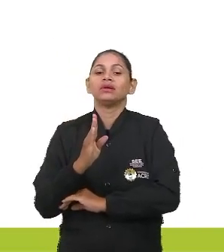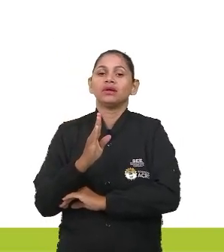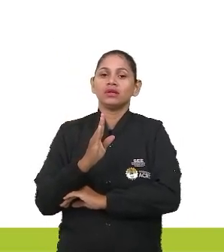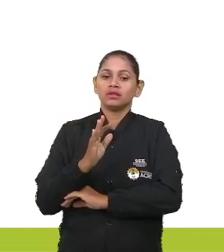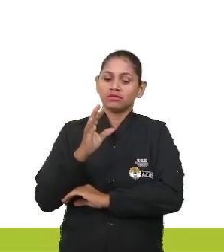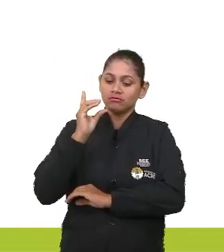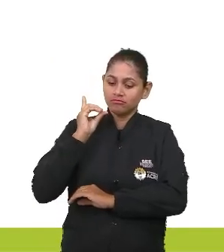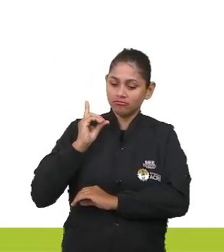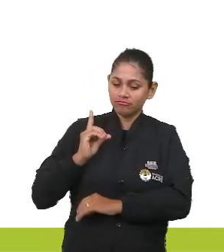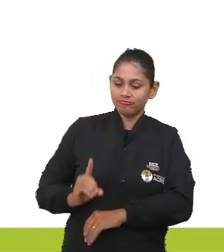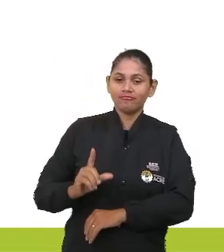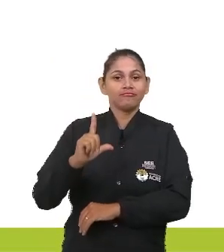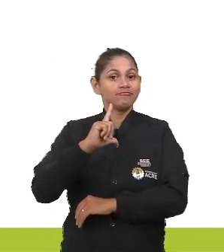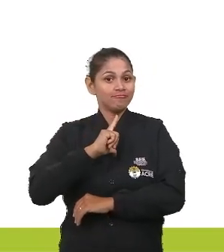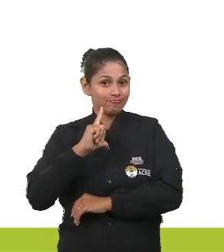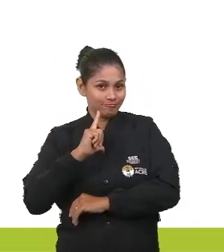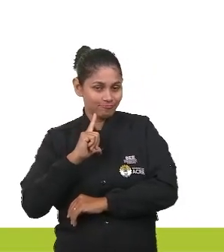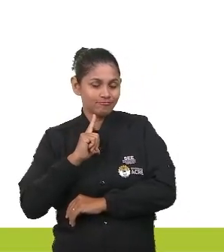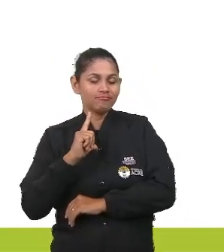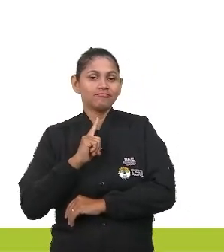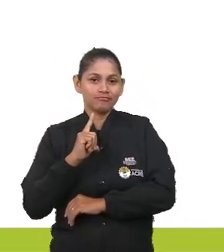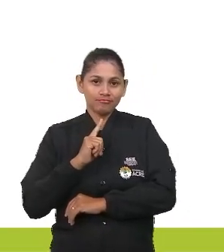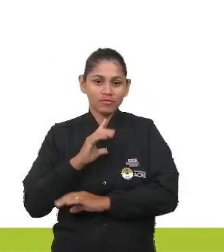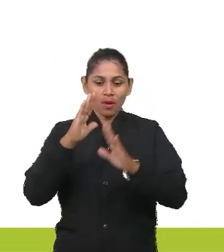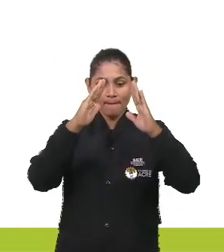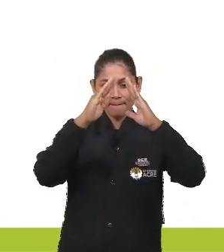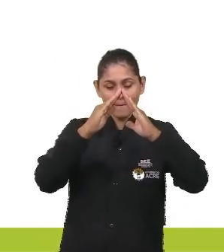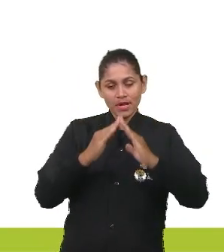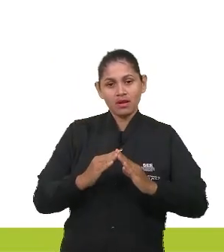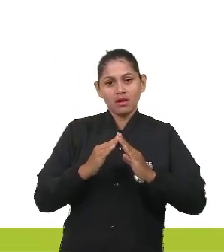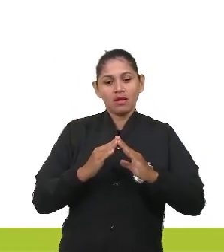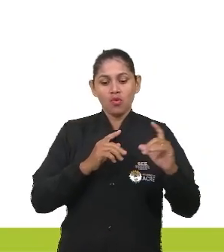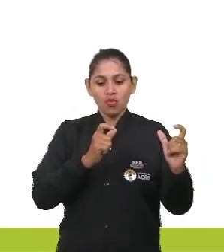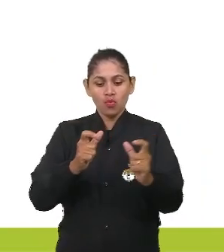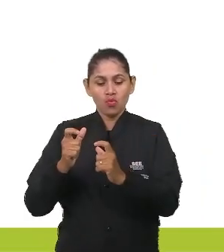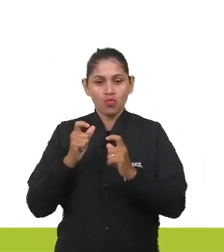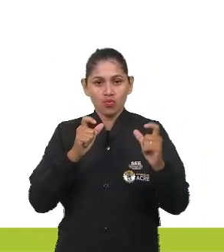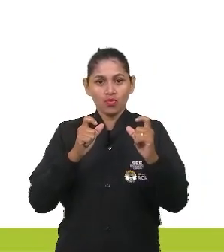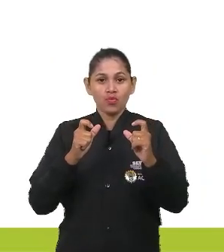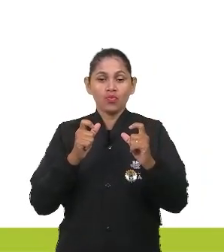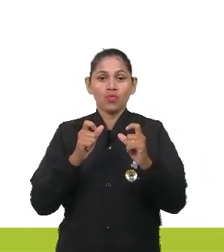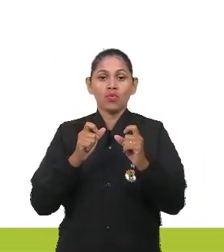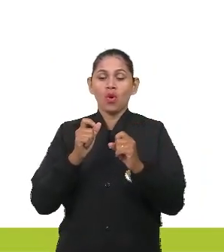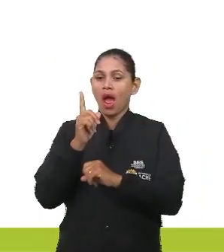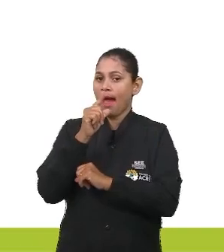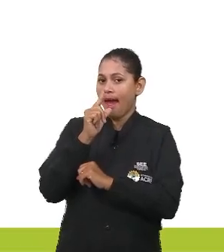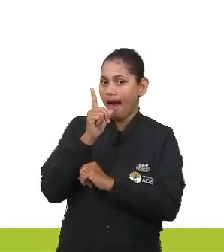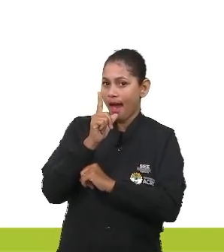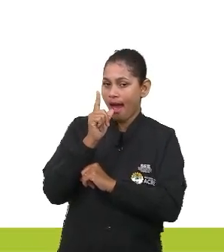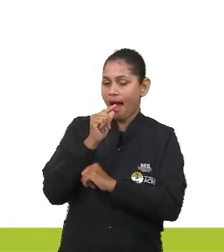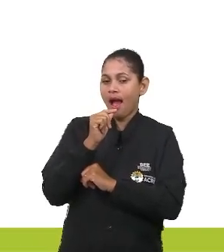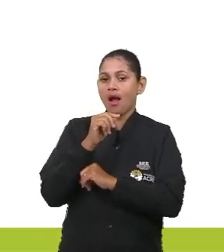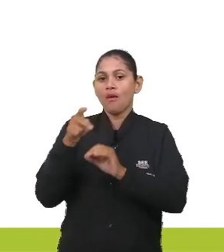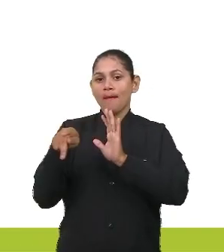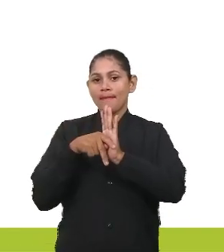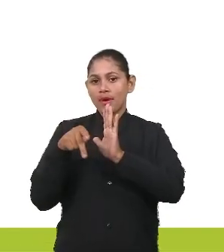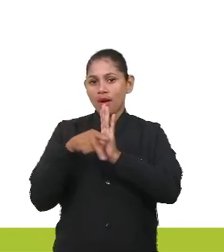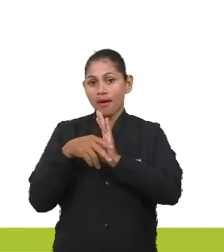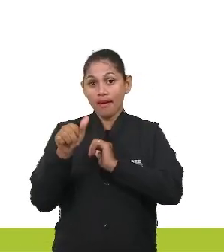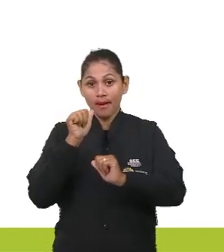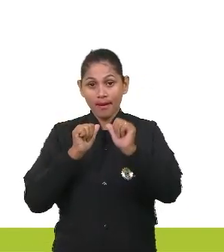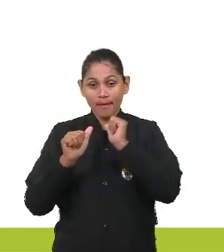esgoto. Até lá devemos fazer a nossa parte em contribuir para a melhoria da situação.